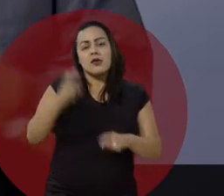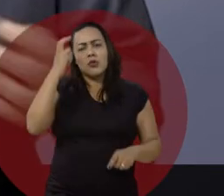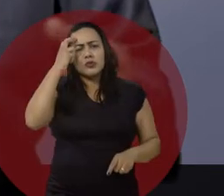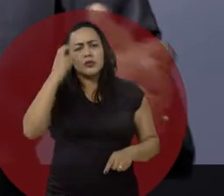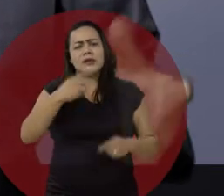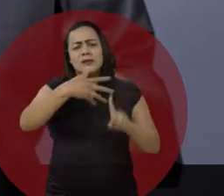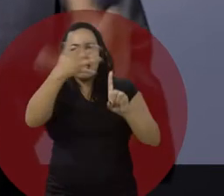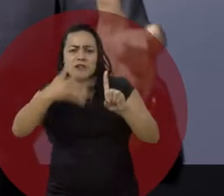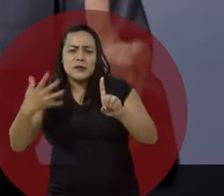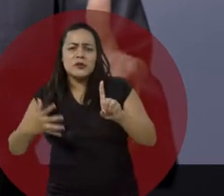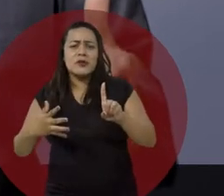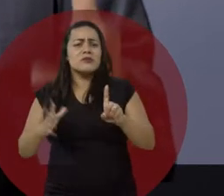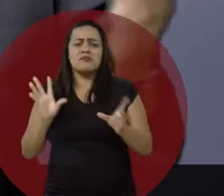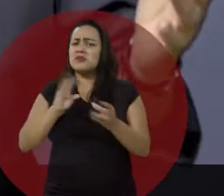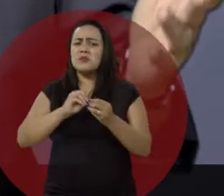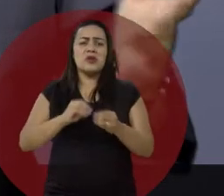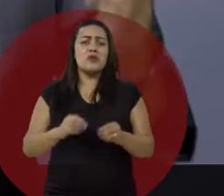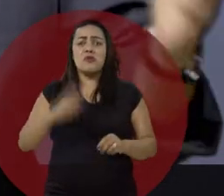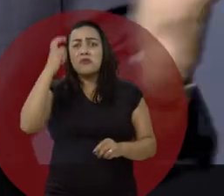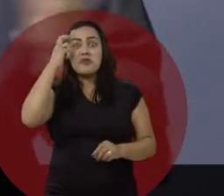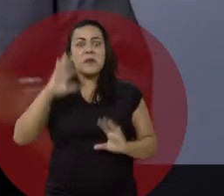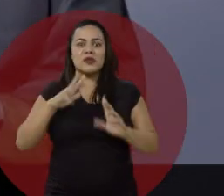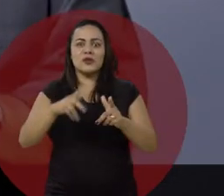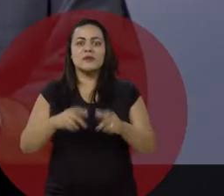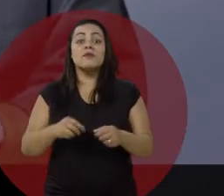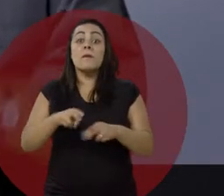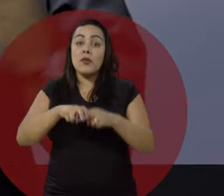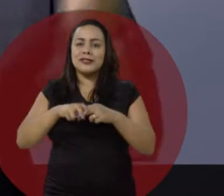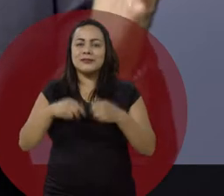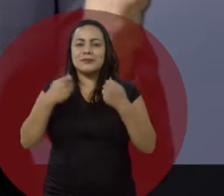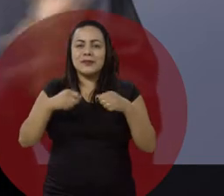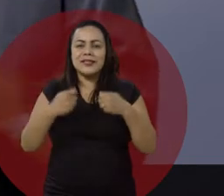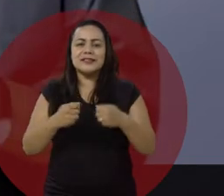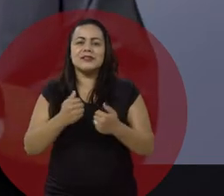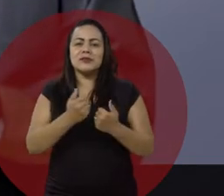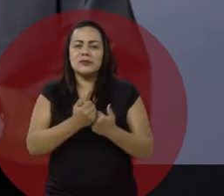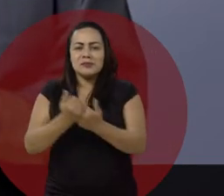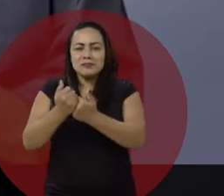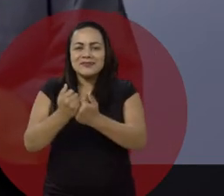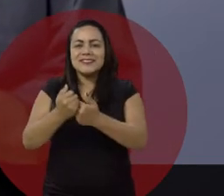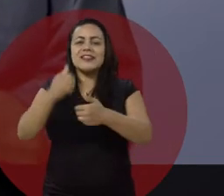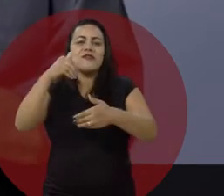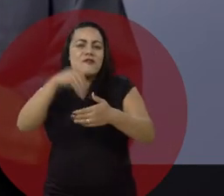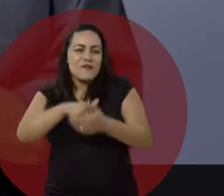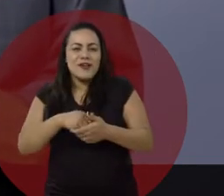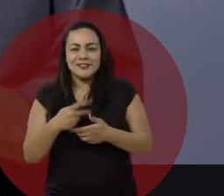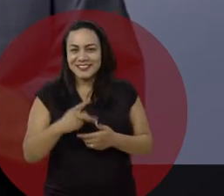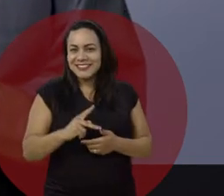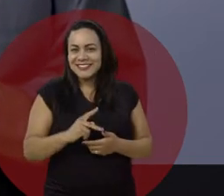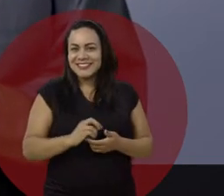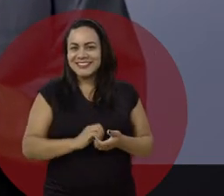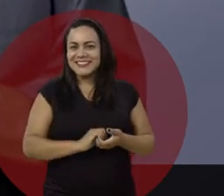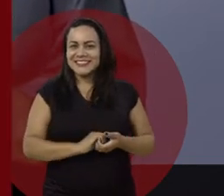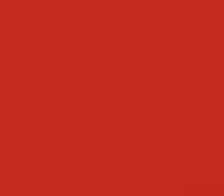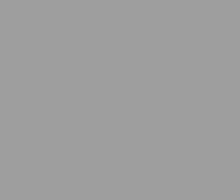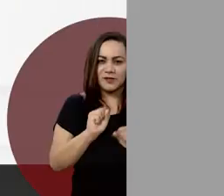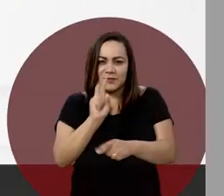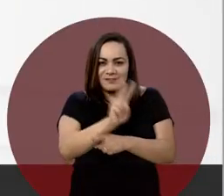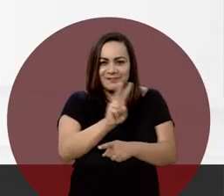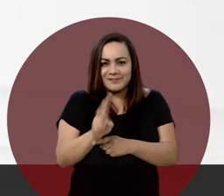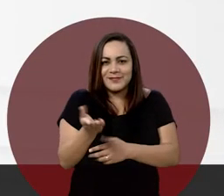produção cultural da comunidade LGBT. Enfim, cultura para todos. Para isso, preciso do seu apoio, do seu voto.